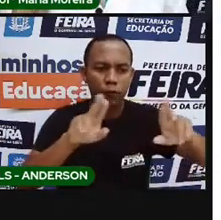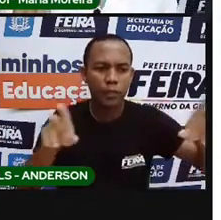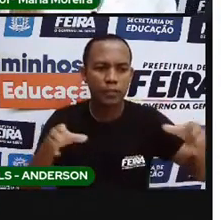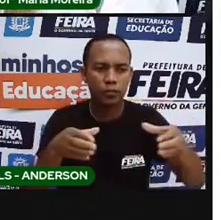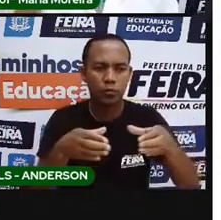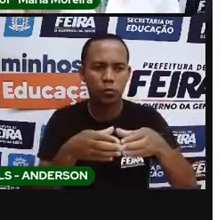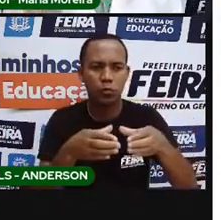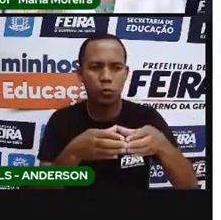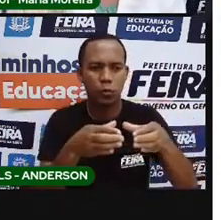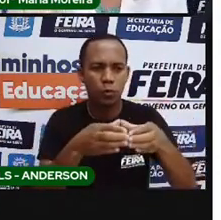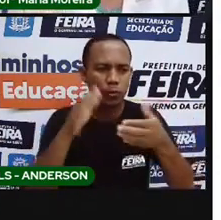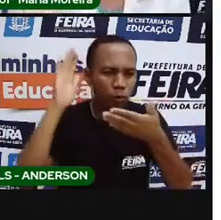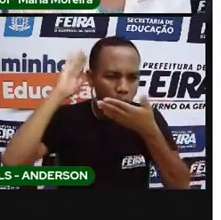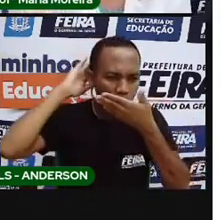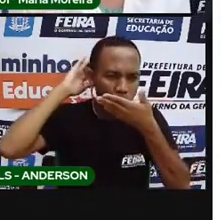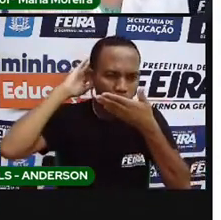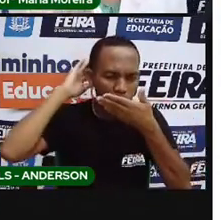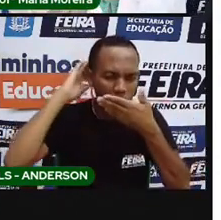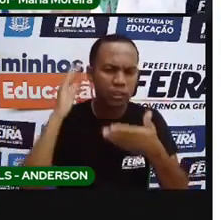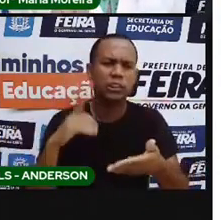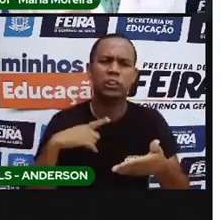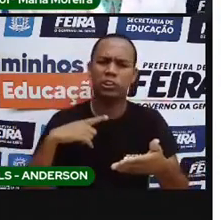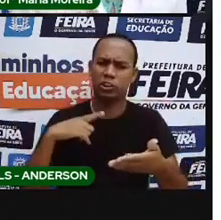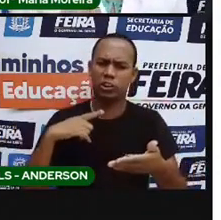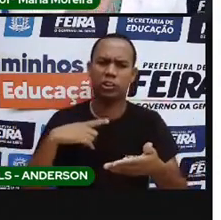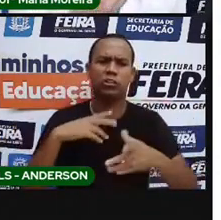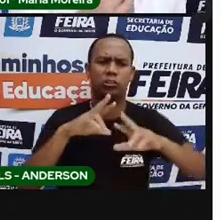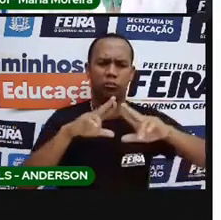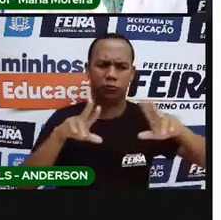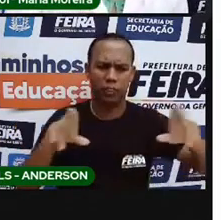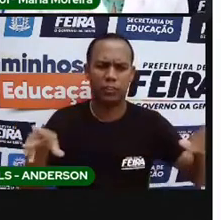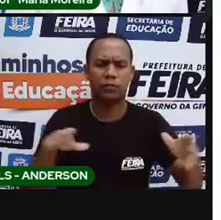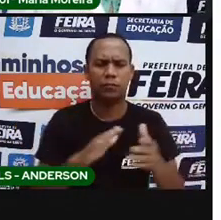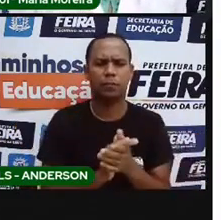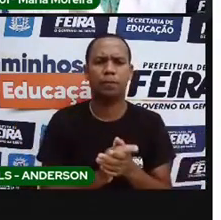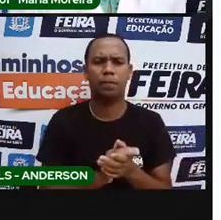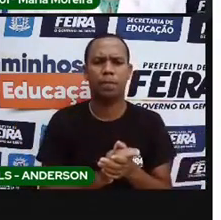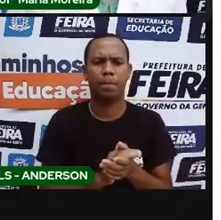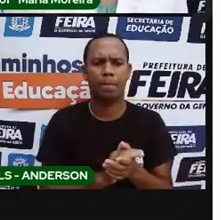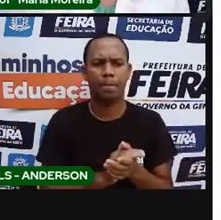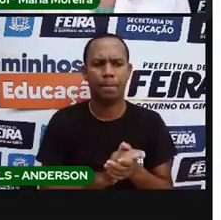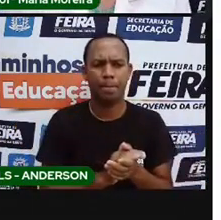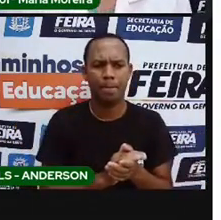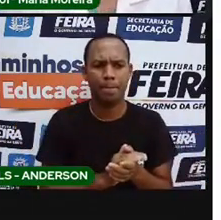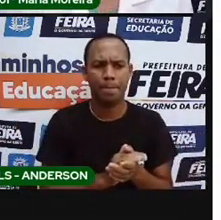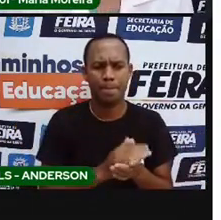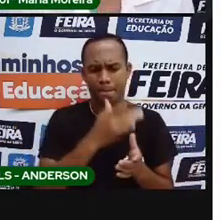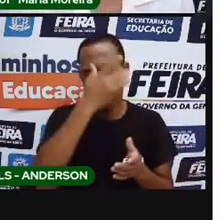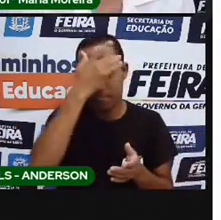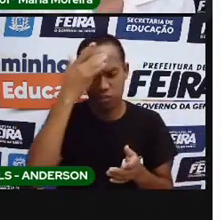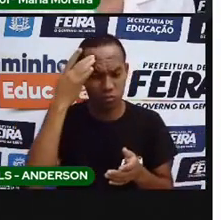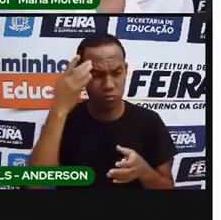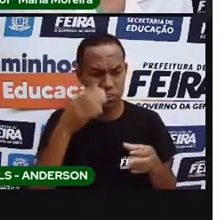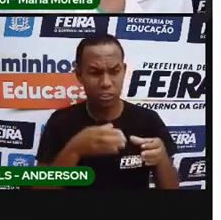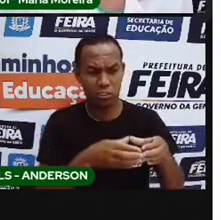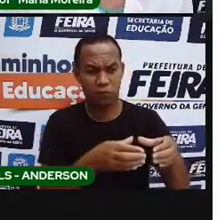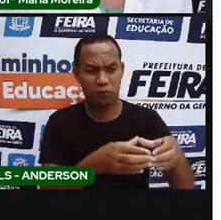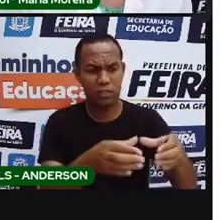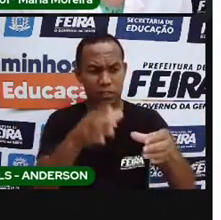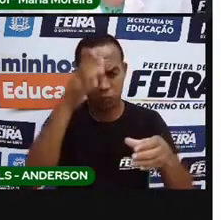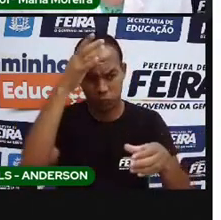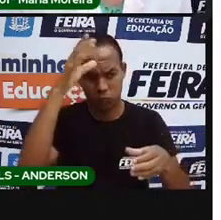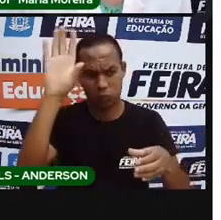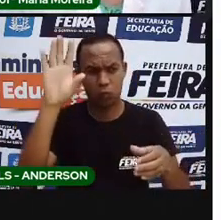aula de Eduardo, fala sobre isso, sobre esses vários povos, para inclusive vocês pesquisem sobre. Bom,